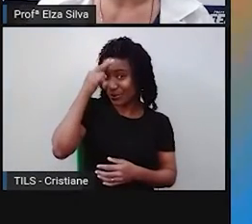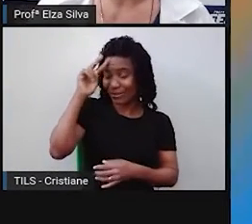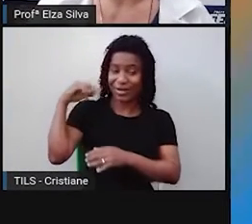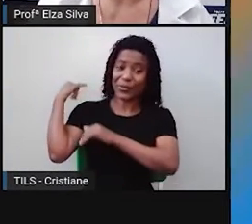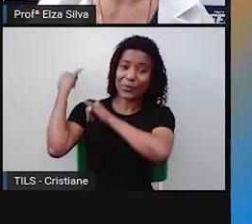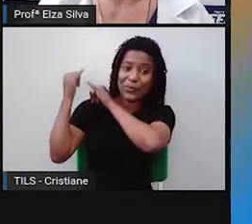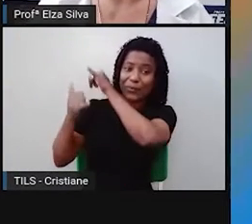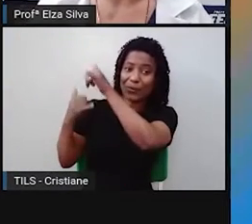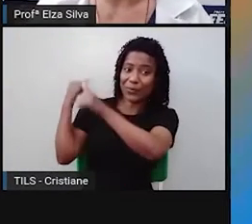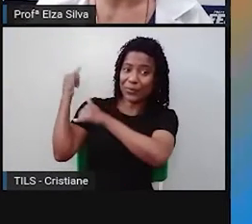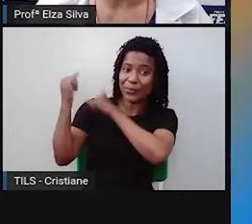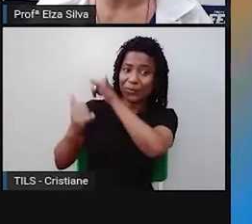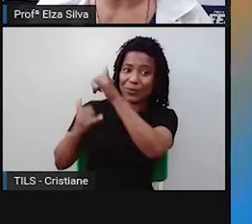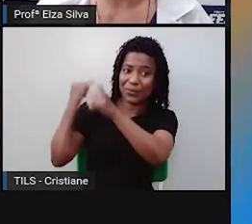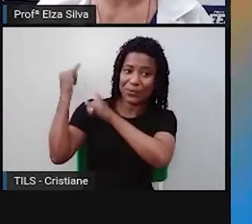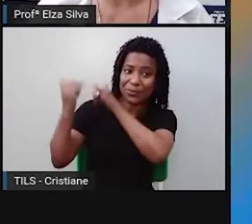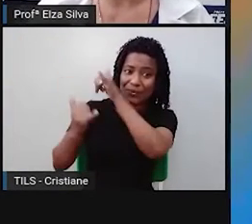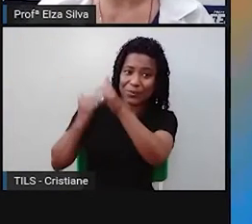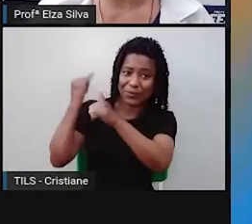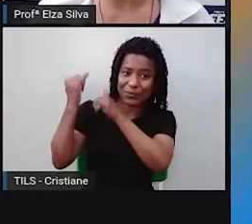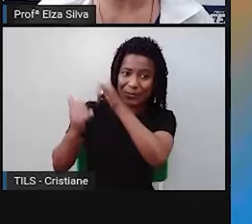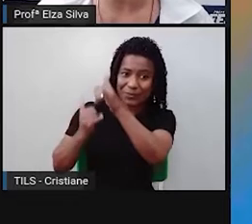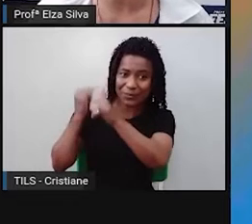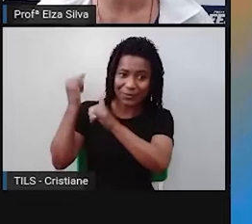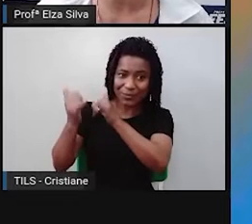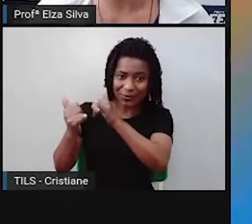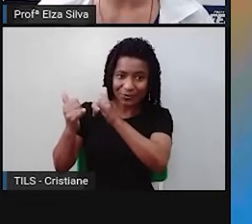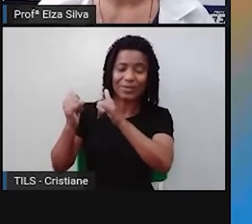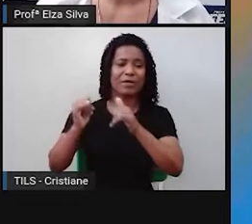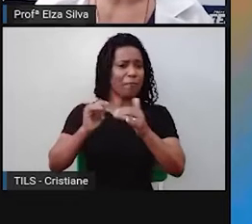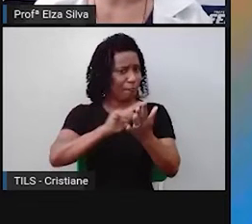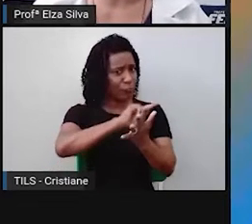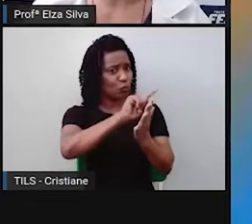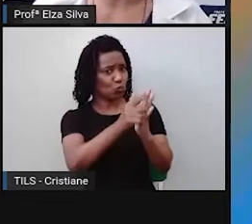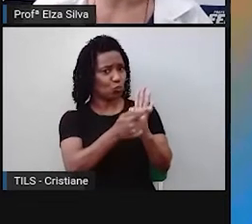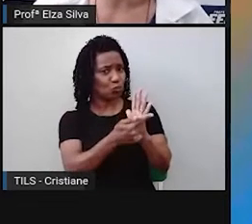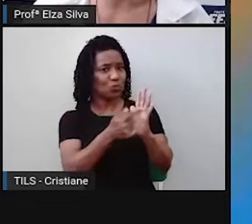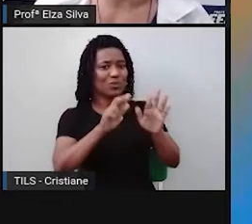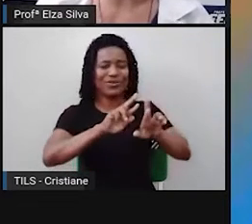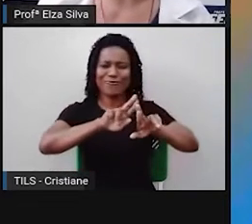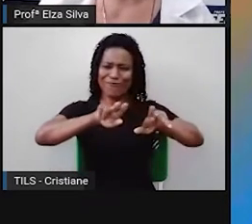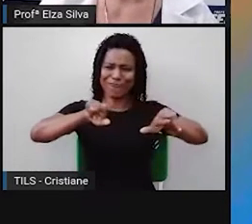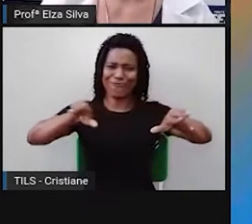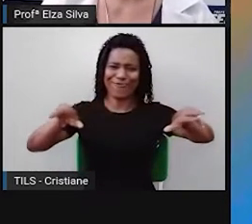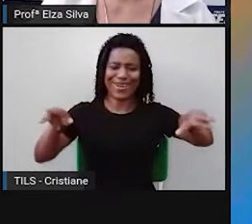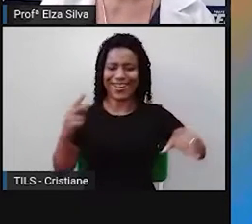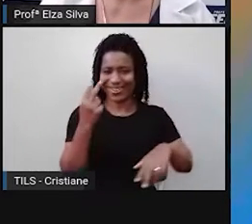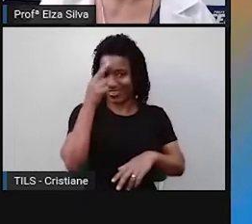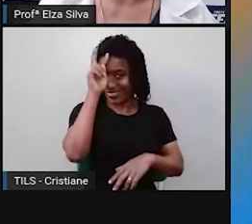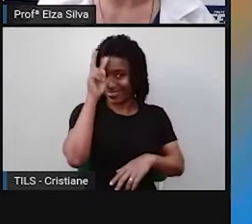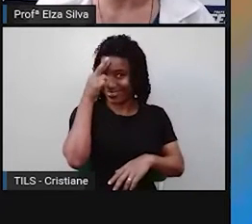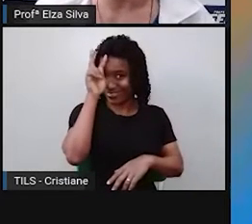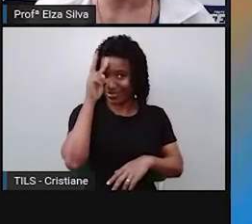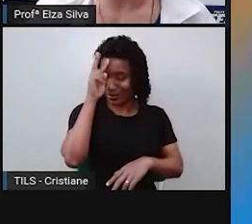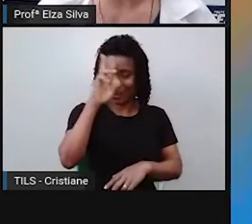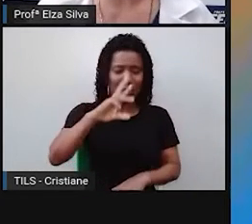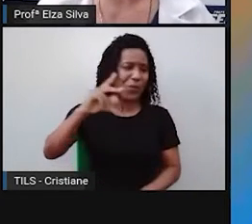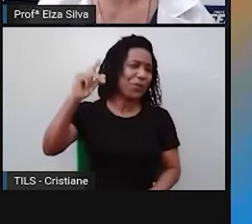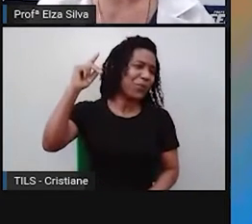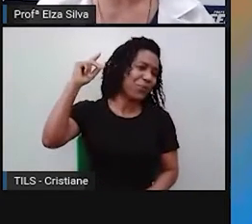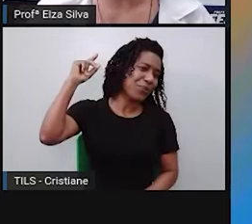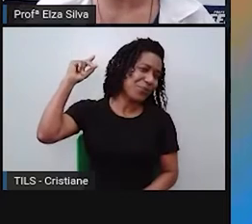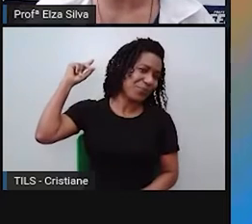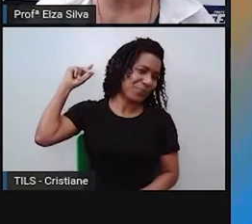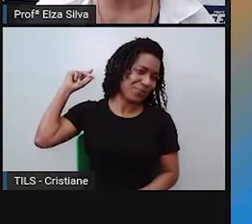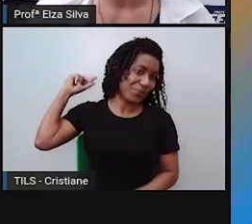Dentre essas histórias, porque há vários gêneros que foram produzidos em tempos remotos até